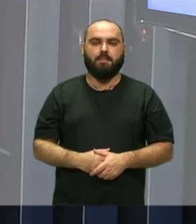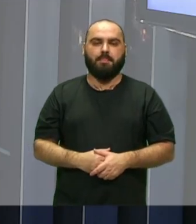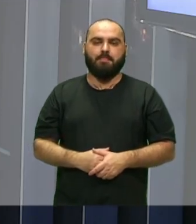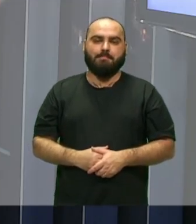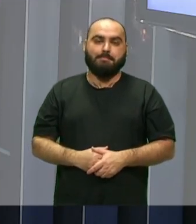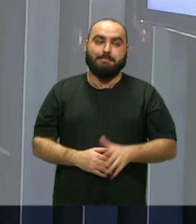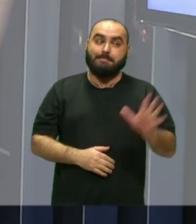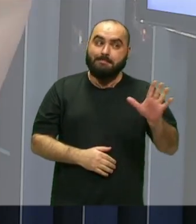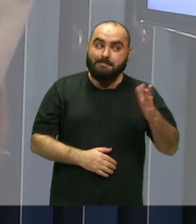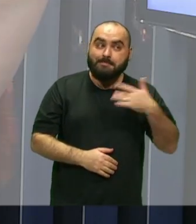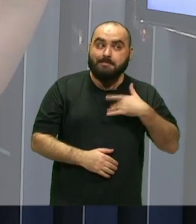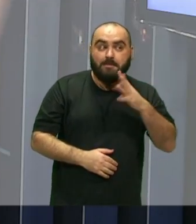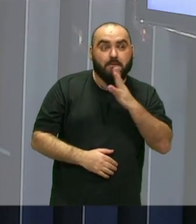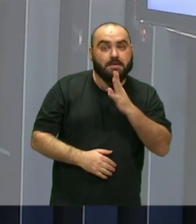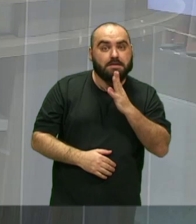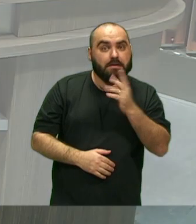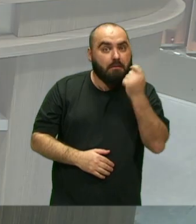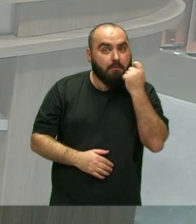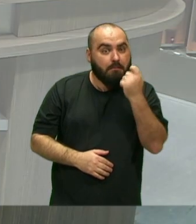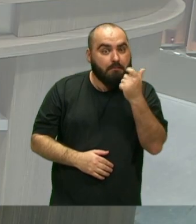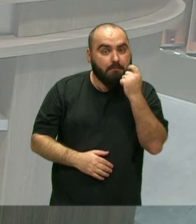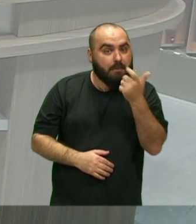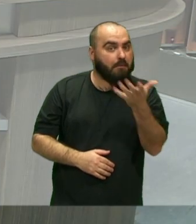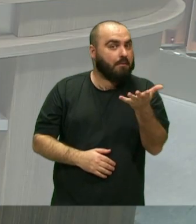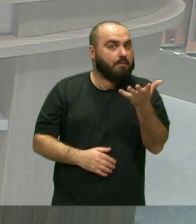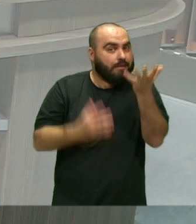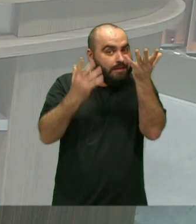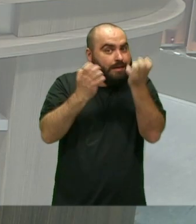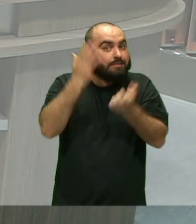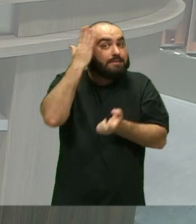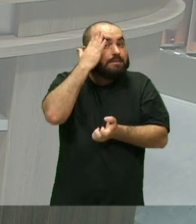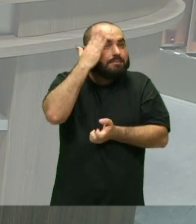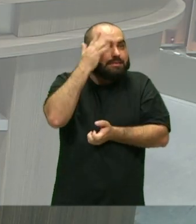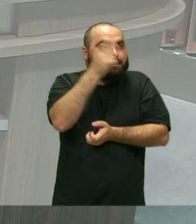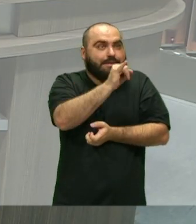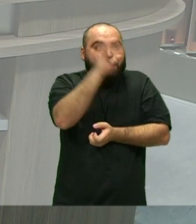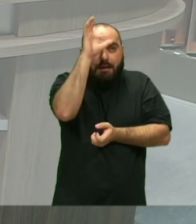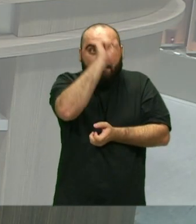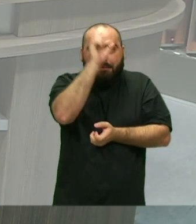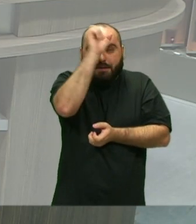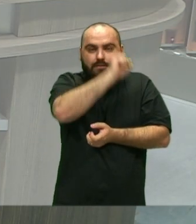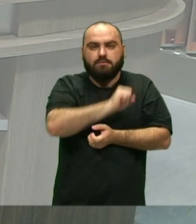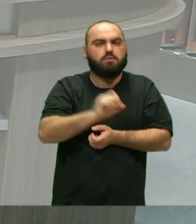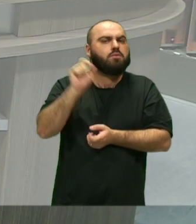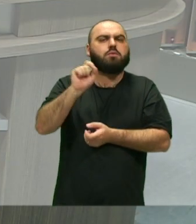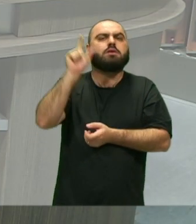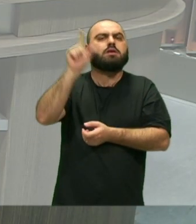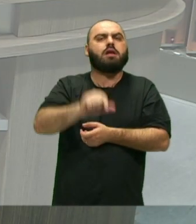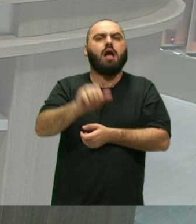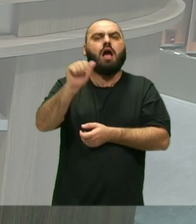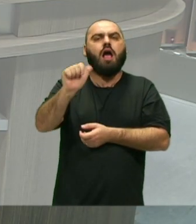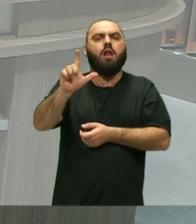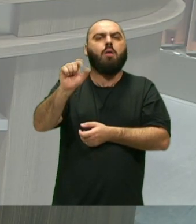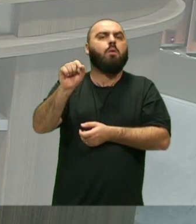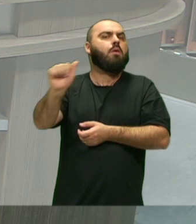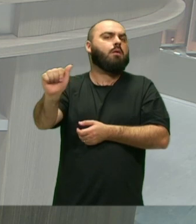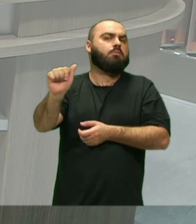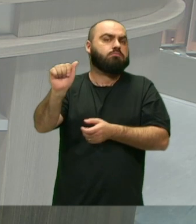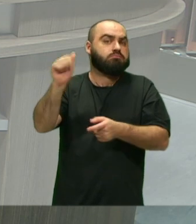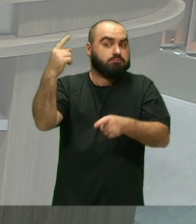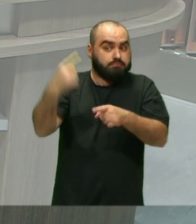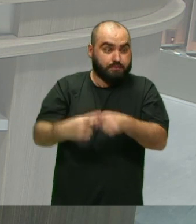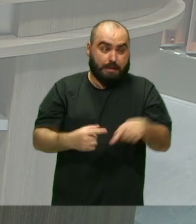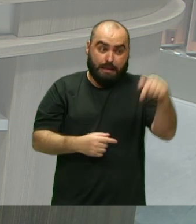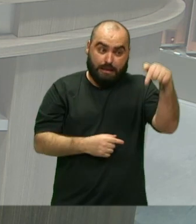Estou conhecendo um pouco Agora E eu quero ver Se consigo aprender mais O que é uma loa Né Porque aqui Na